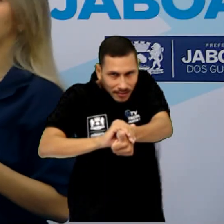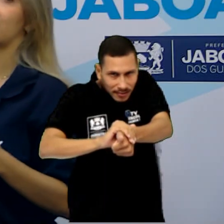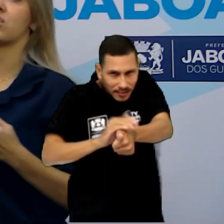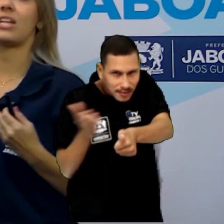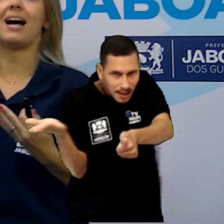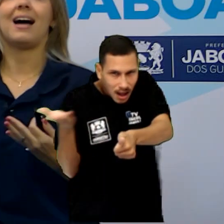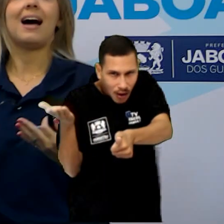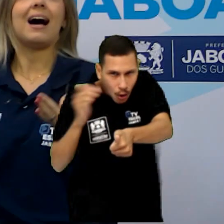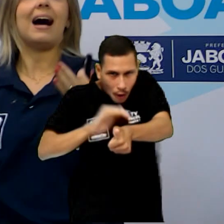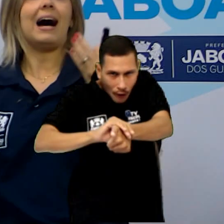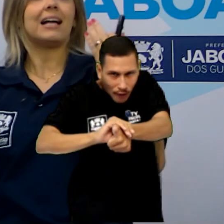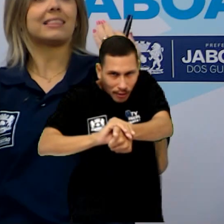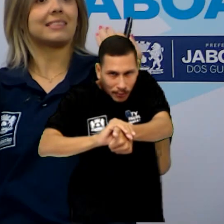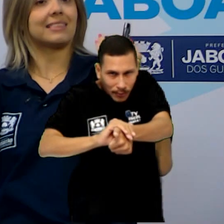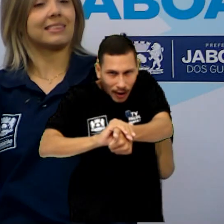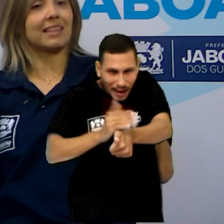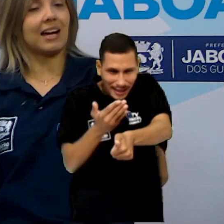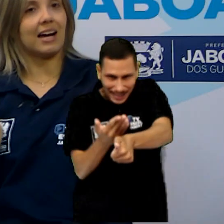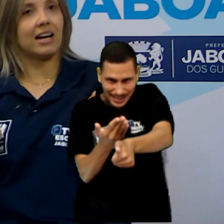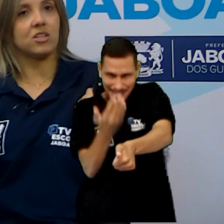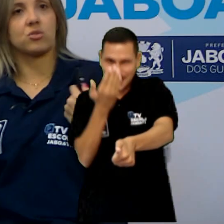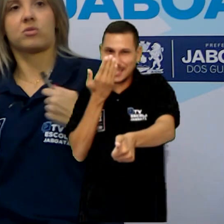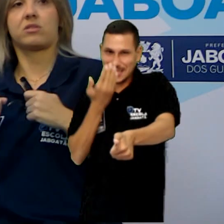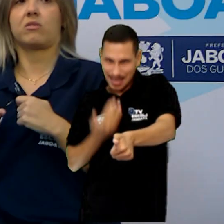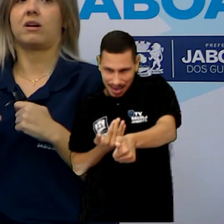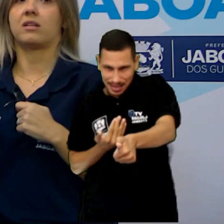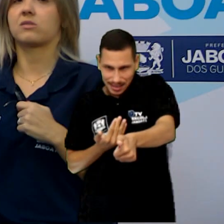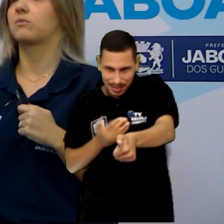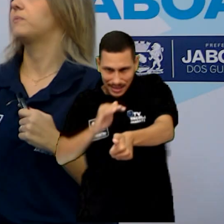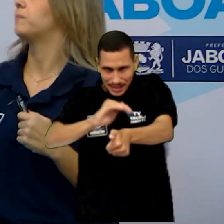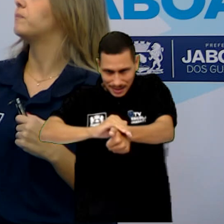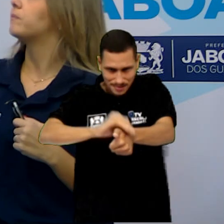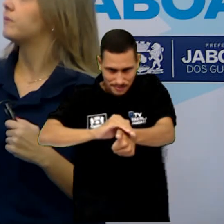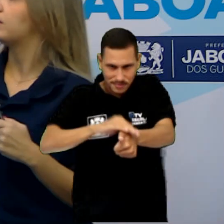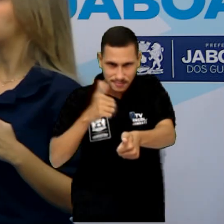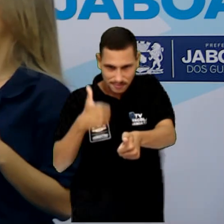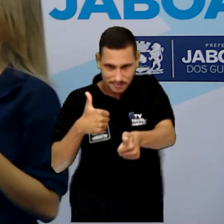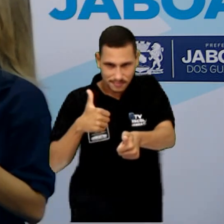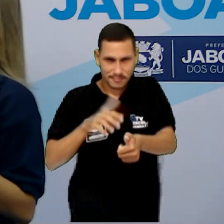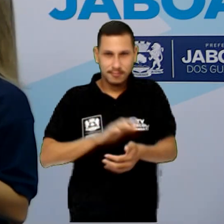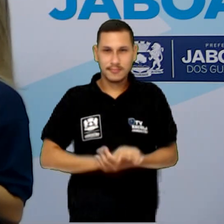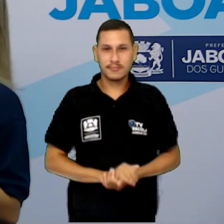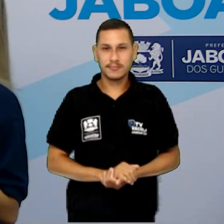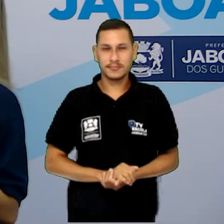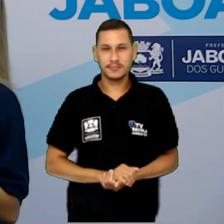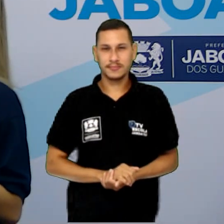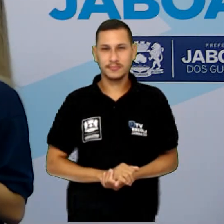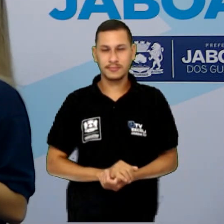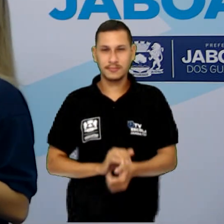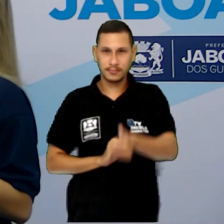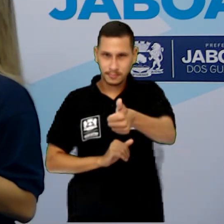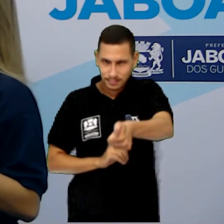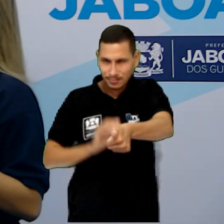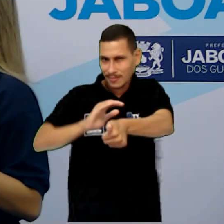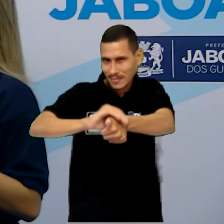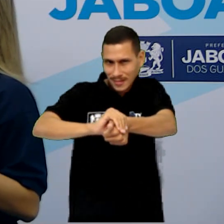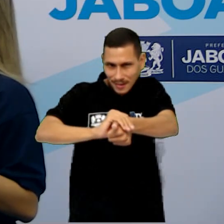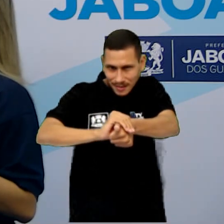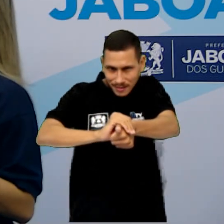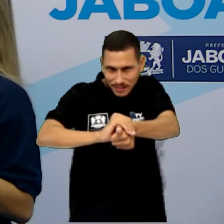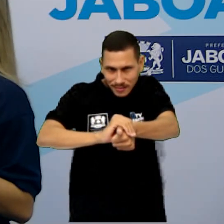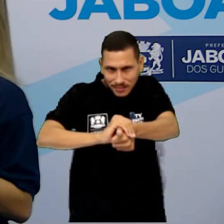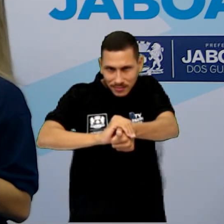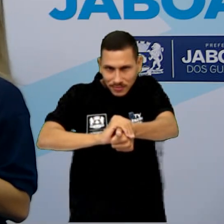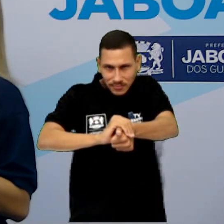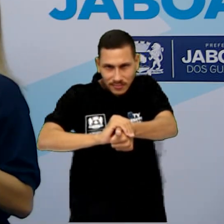ver que ela está atrás do seu casco. E nessa última imagem aqui, nós vemos o quê?